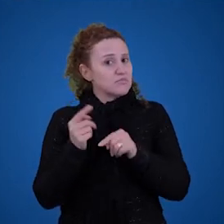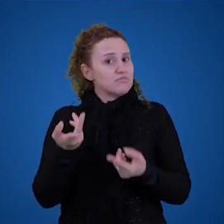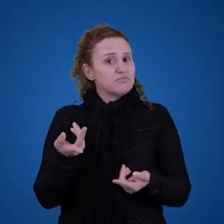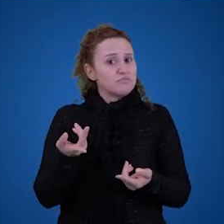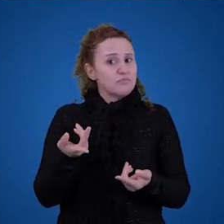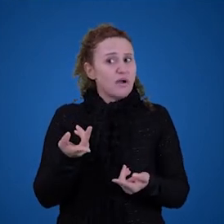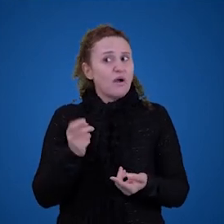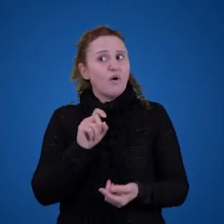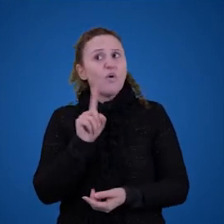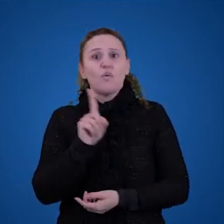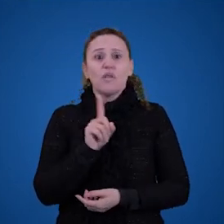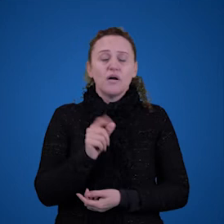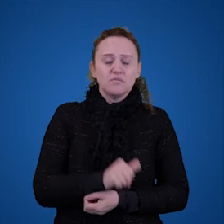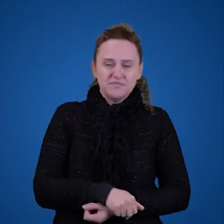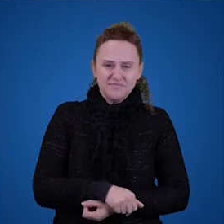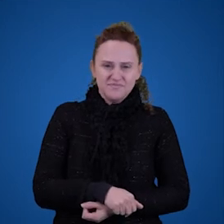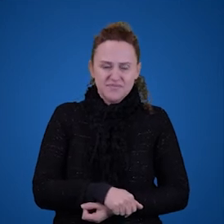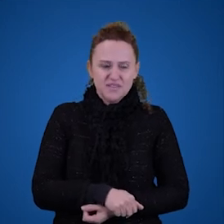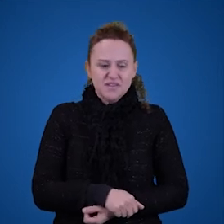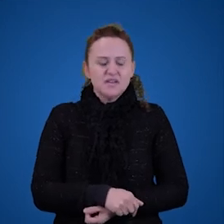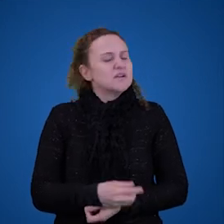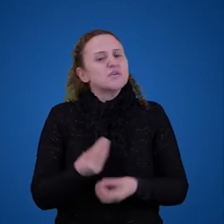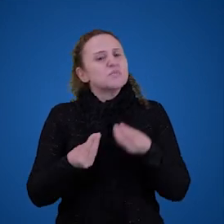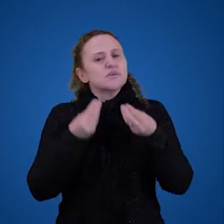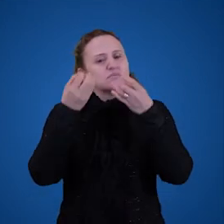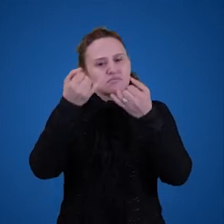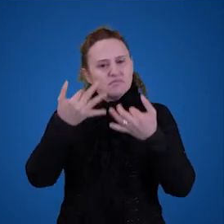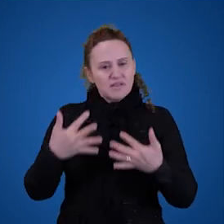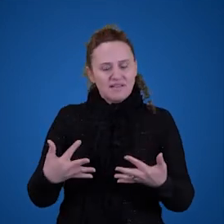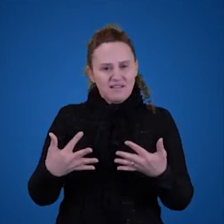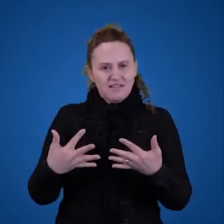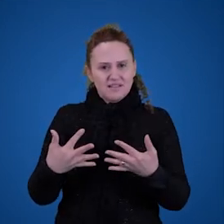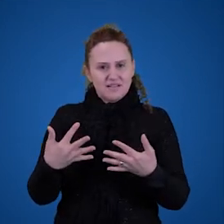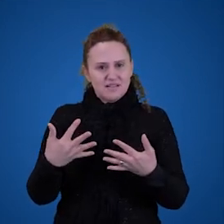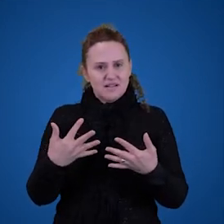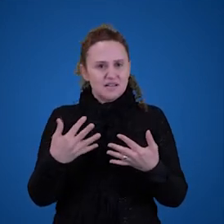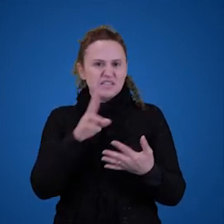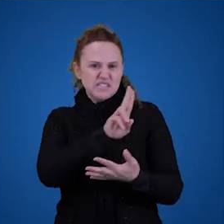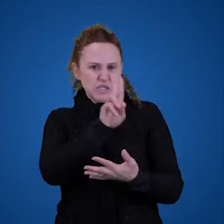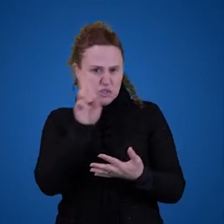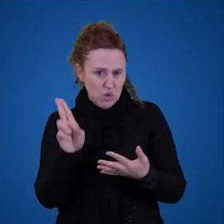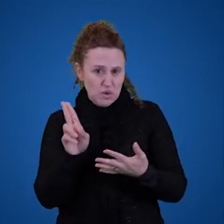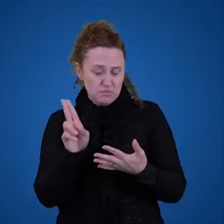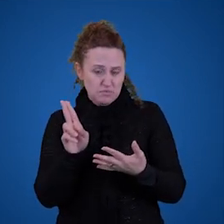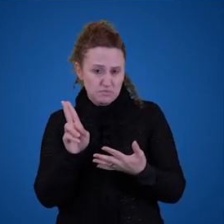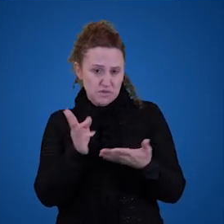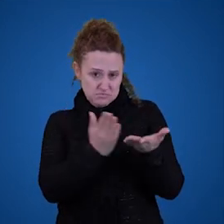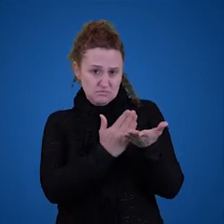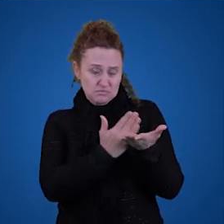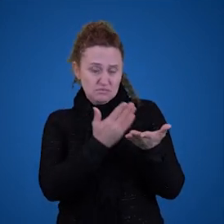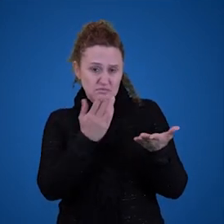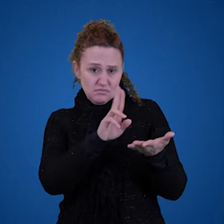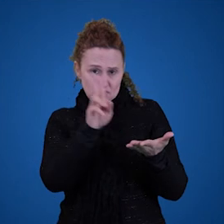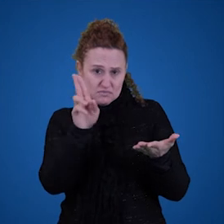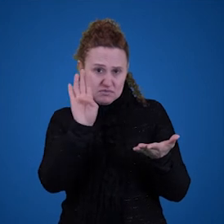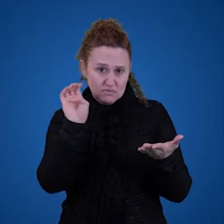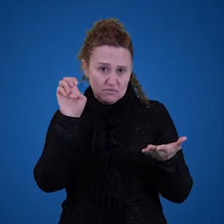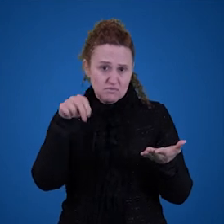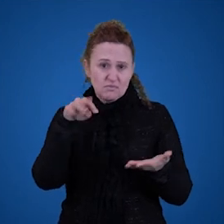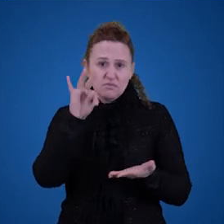saídas para explicar o significado do nome próprio Bentinho. Ou Bentinho, né? Ou o objeto existe,